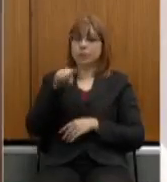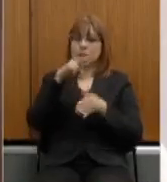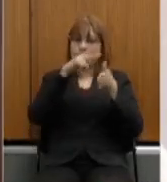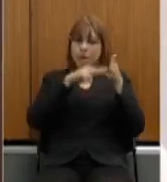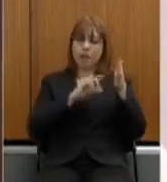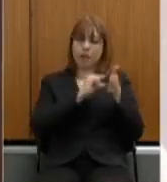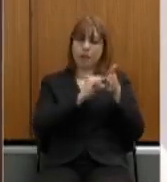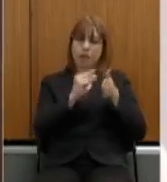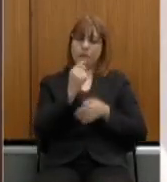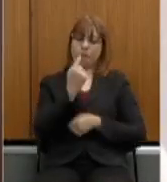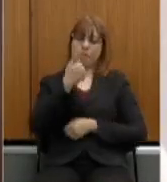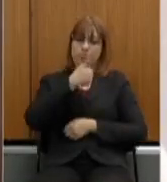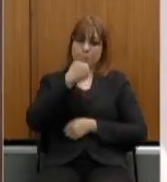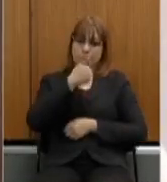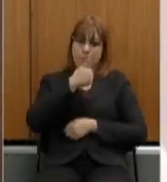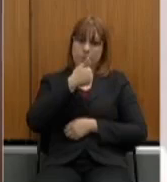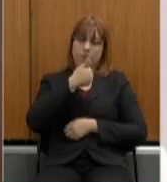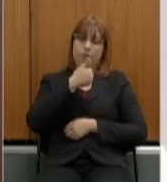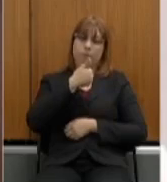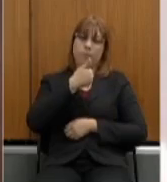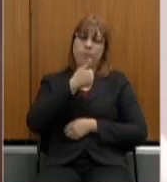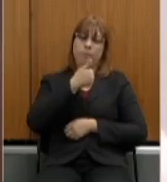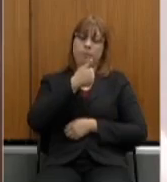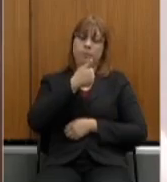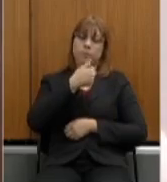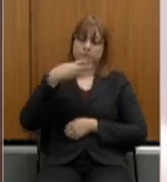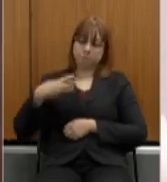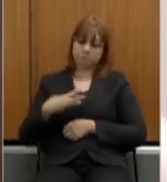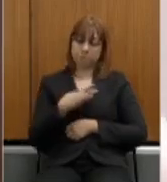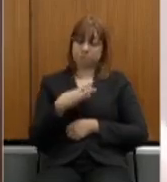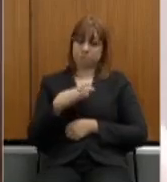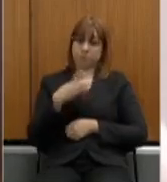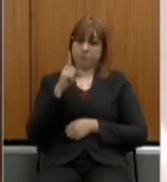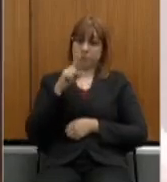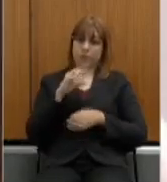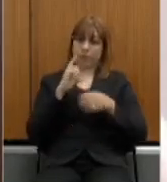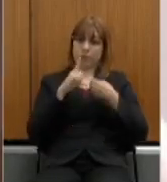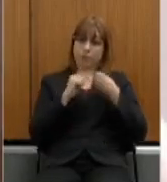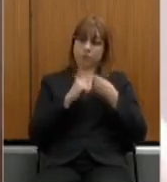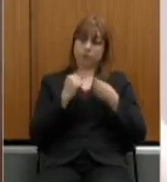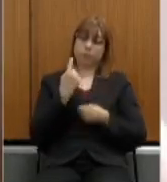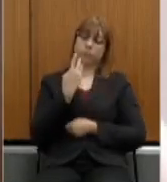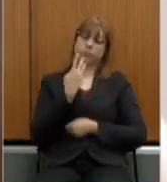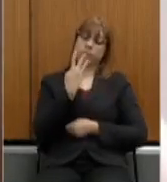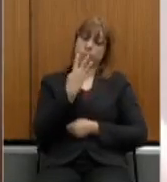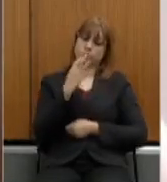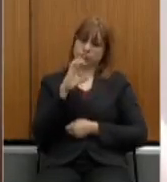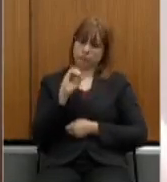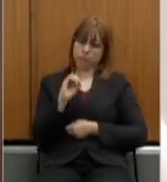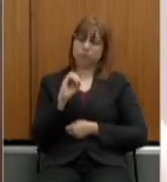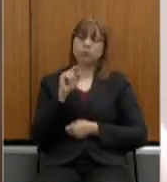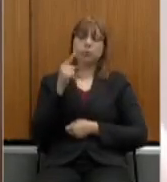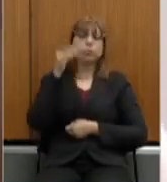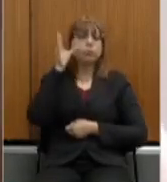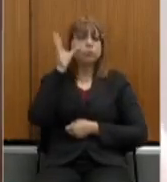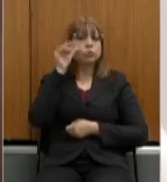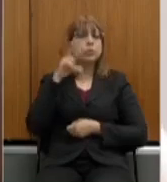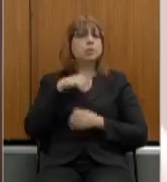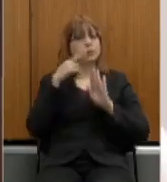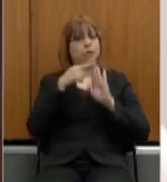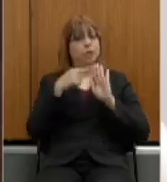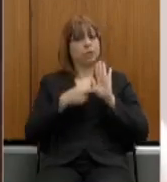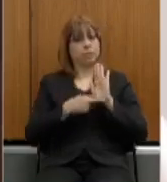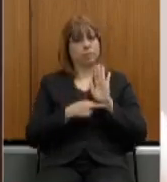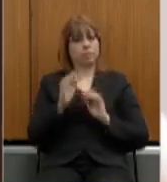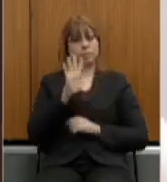no parágrafo 1º, inciso 3, certo? No artigo 40, parágrafo 1º, inciso 3, ali temos a nossa regra geral.